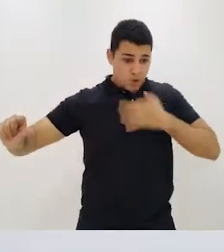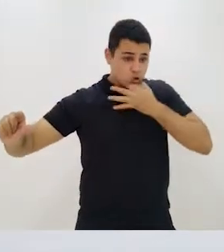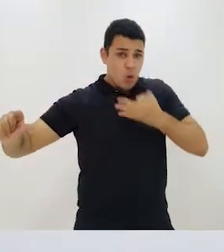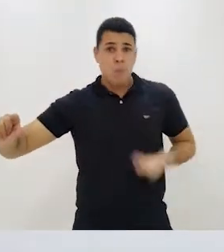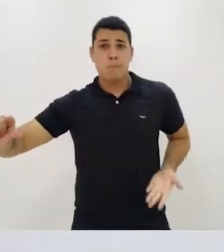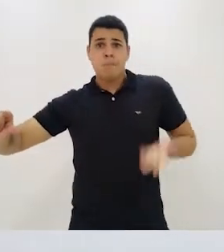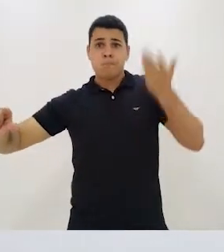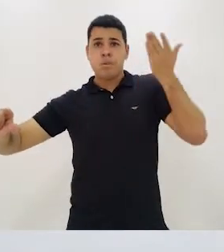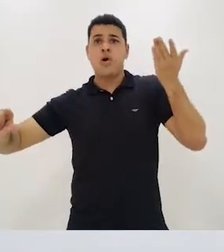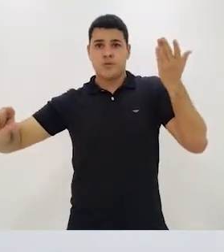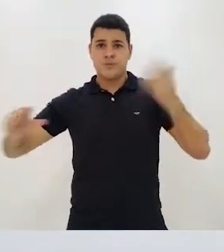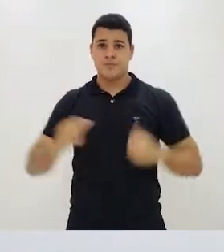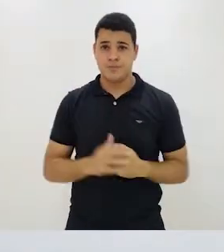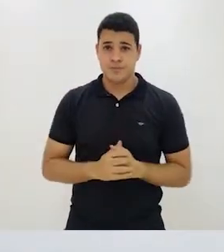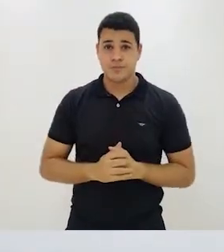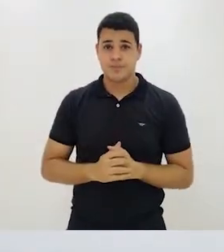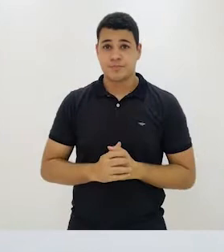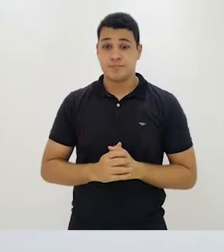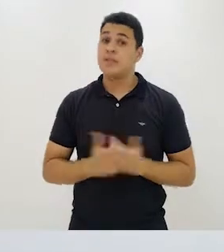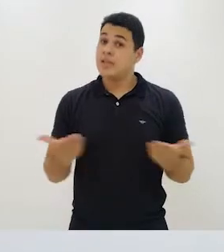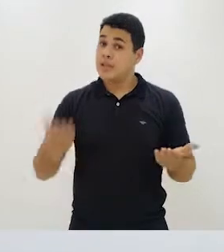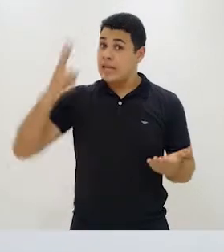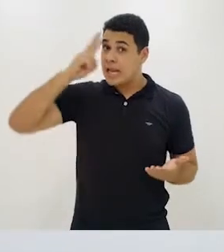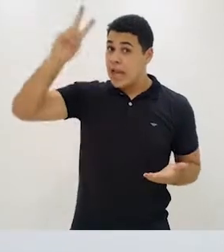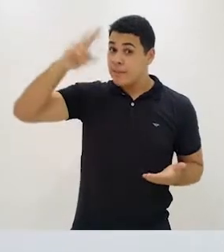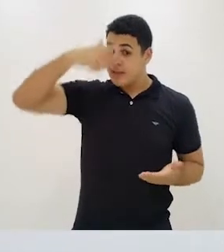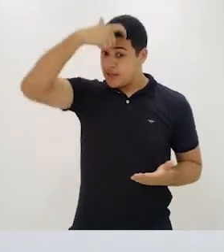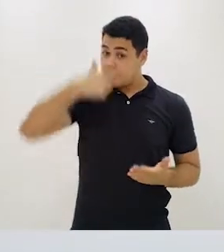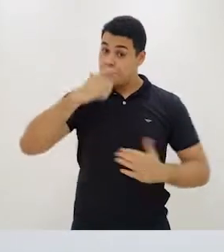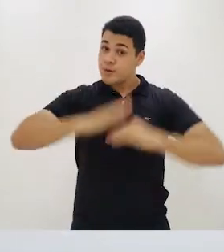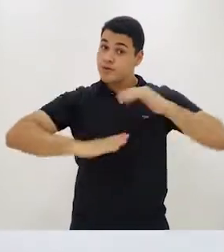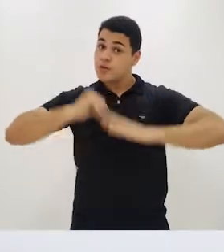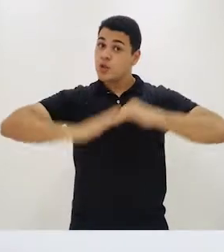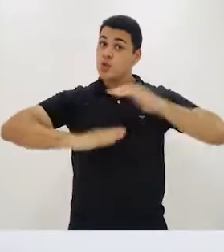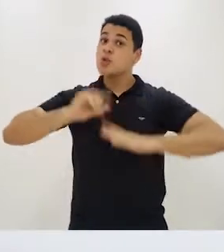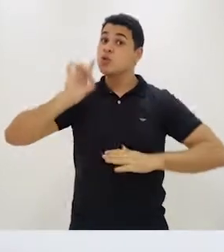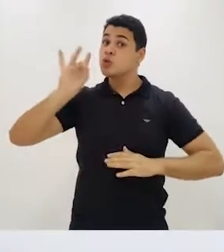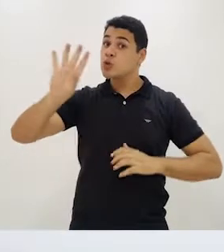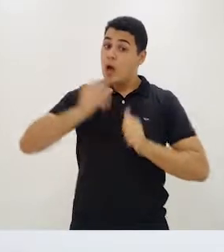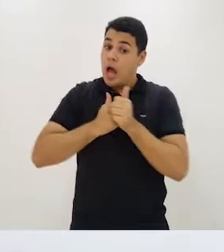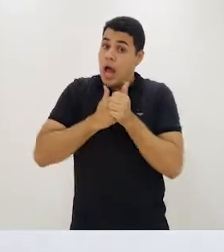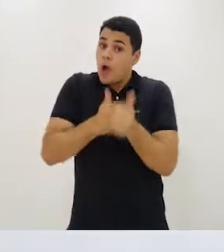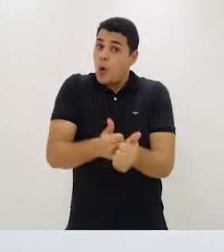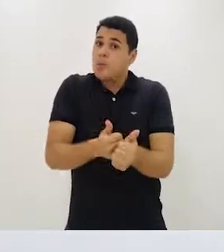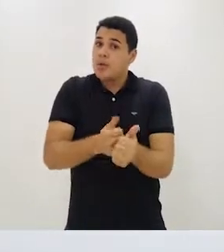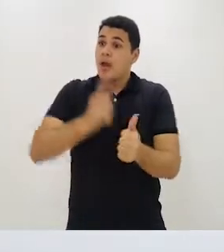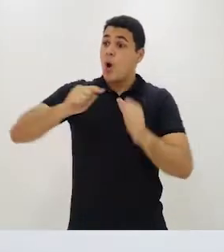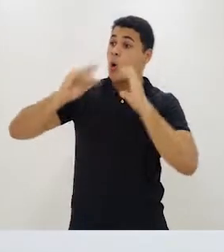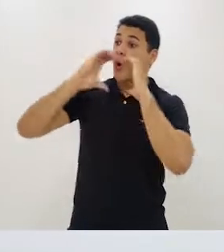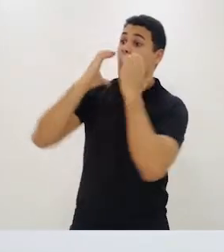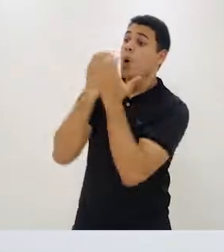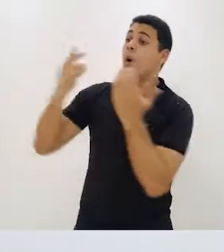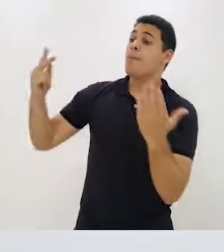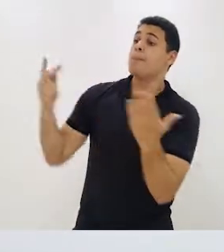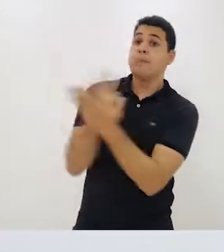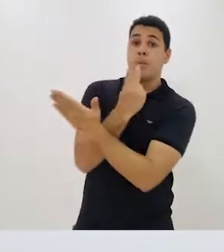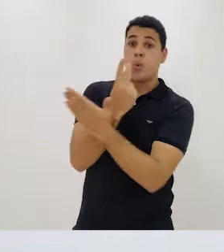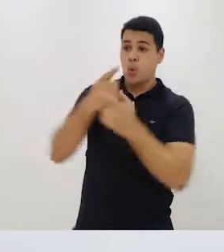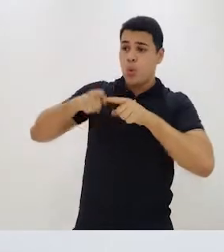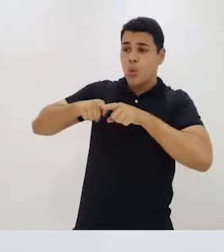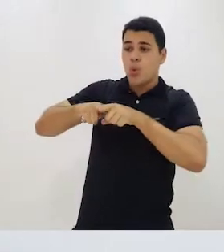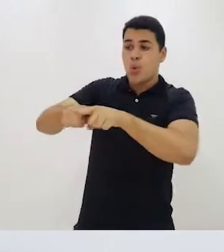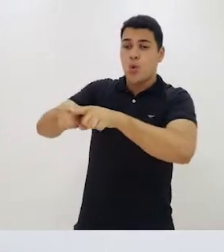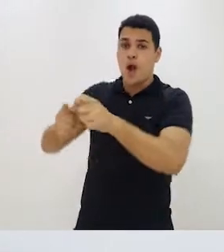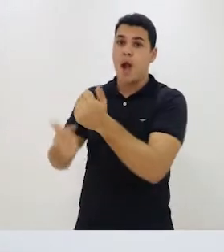o coral. Aqui, a gente está como função de acompanhador. A gente vai caminhando junto com o coro,